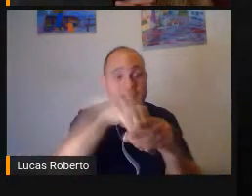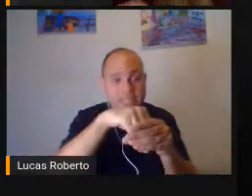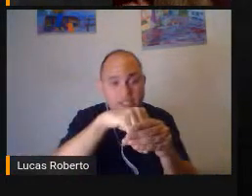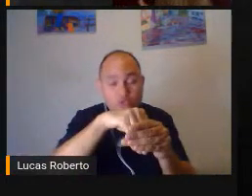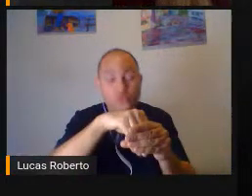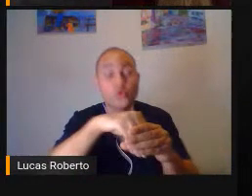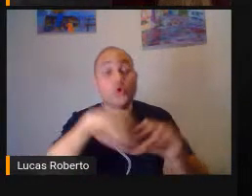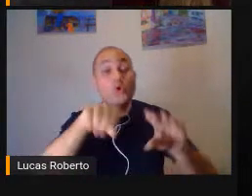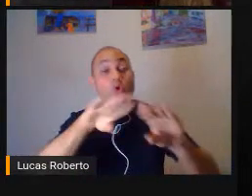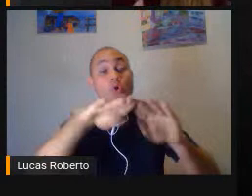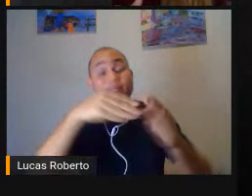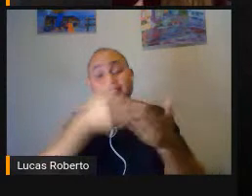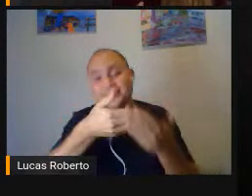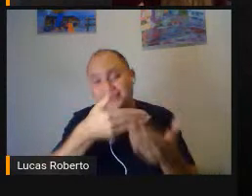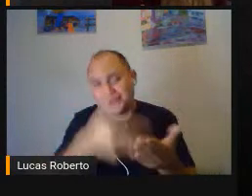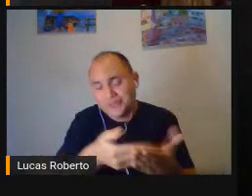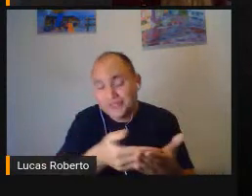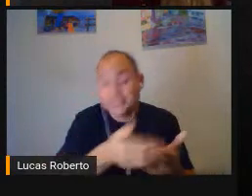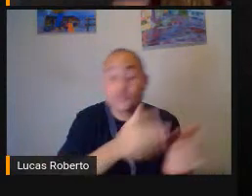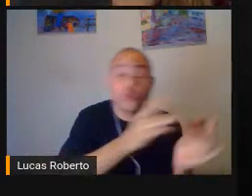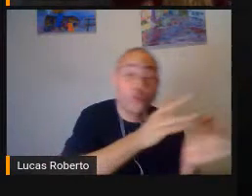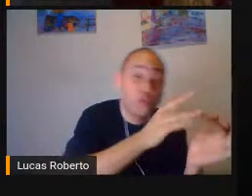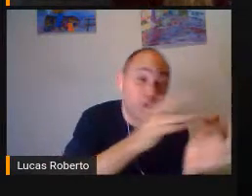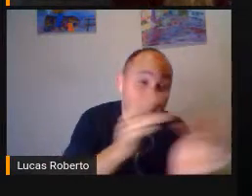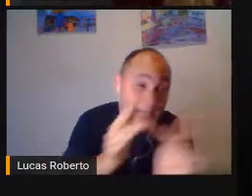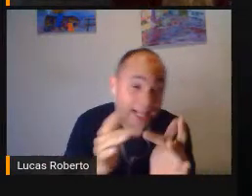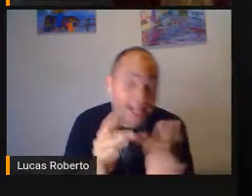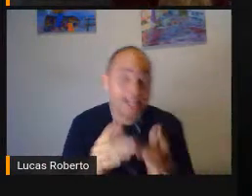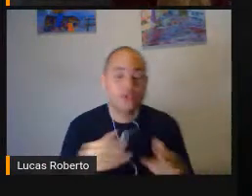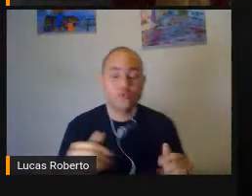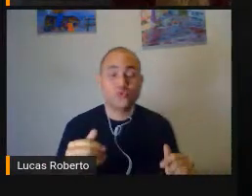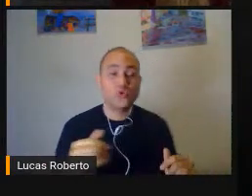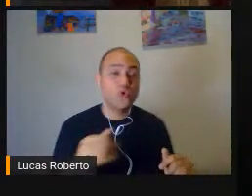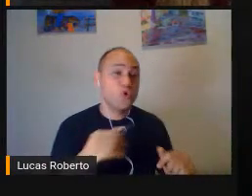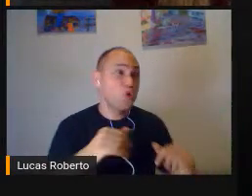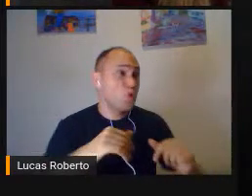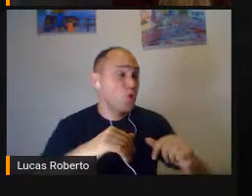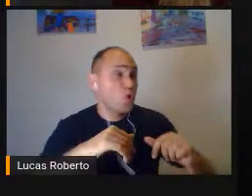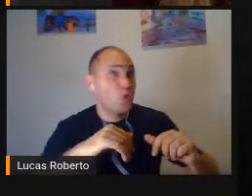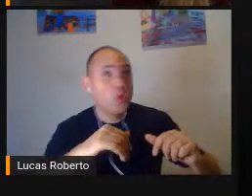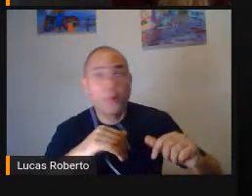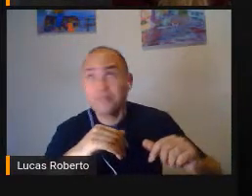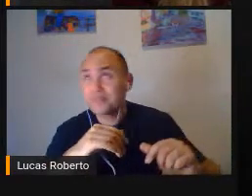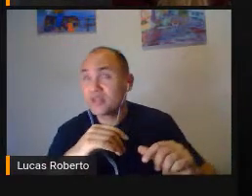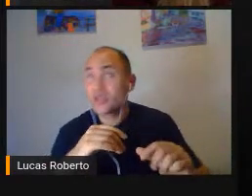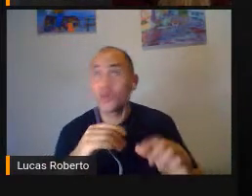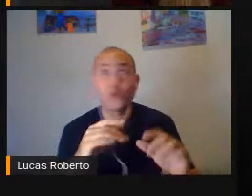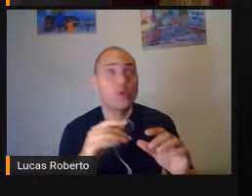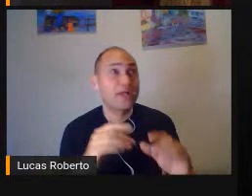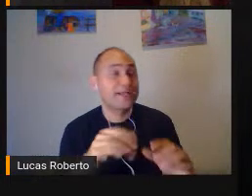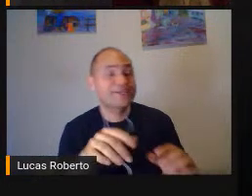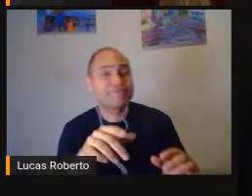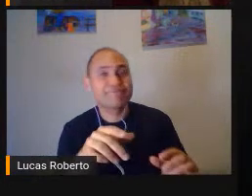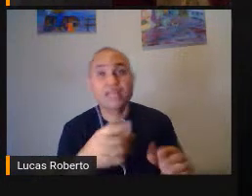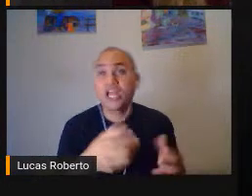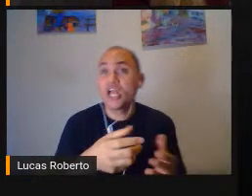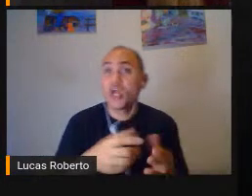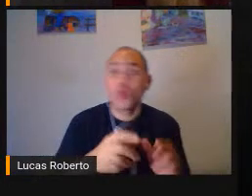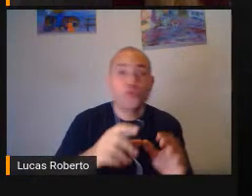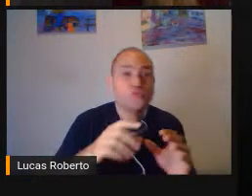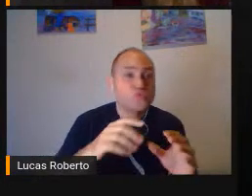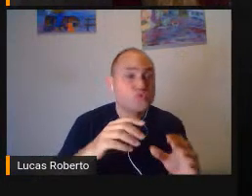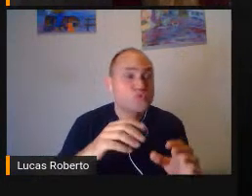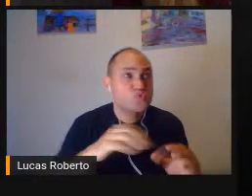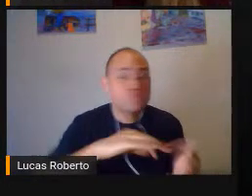letrado Muito grande Já chegam Com uma certa Maturidade Em relação À coordenação Motora fina As crianças Com